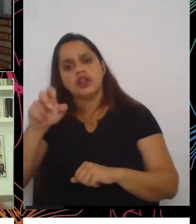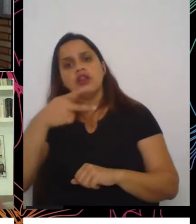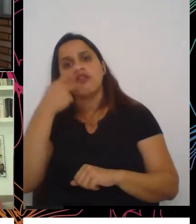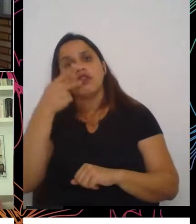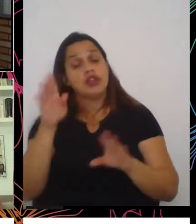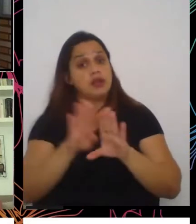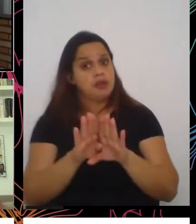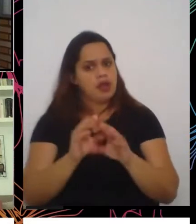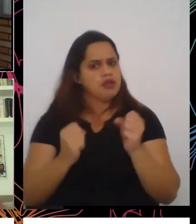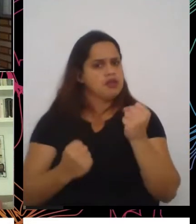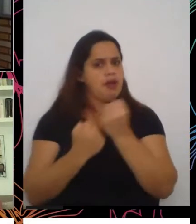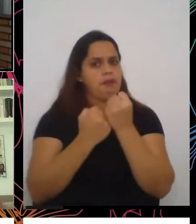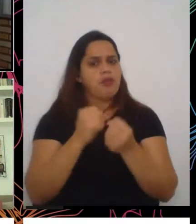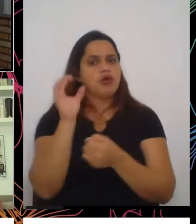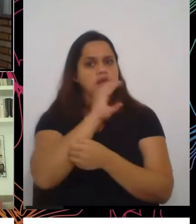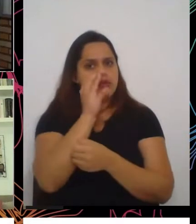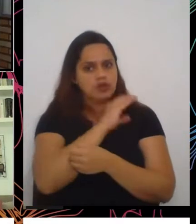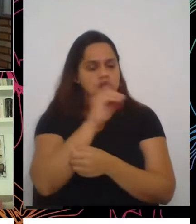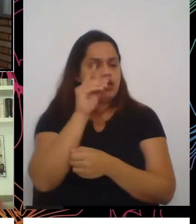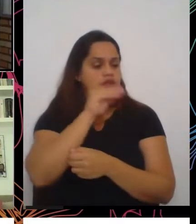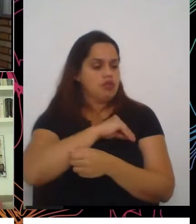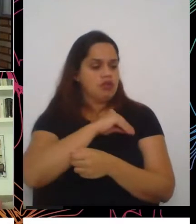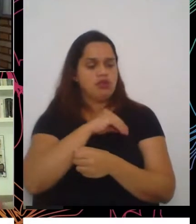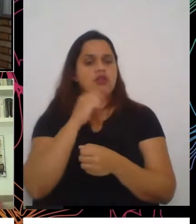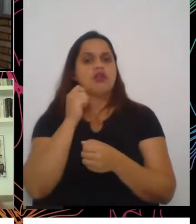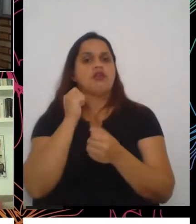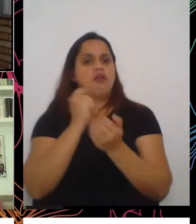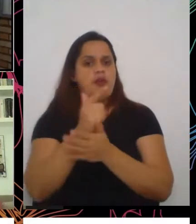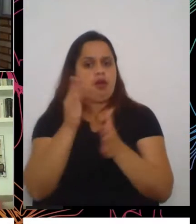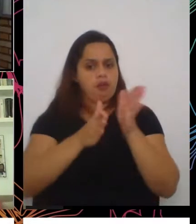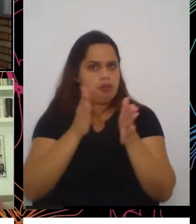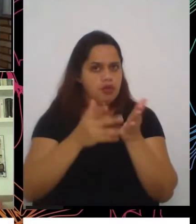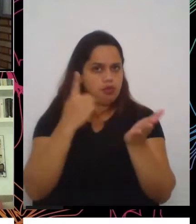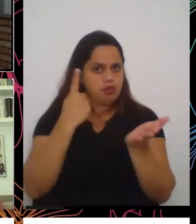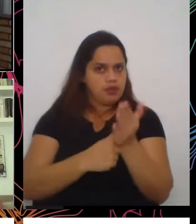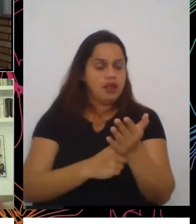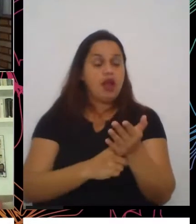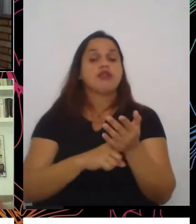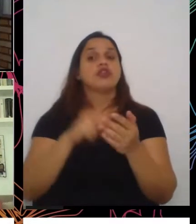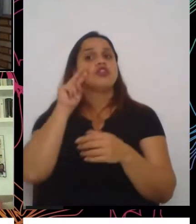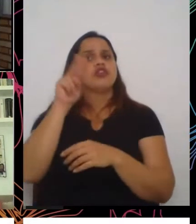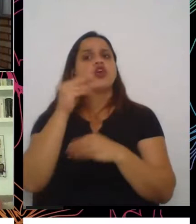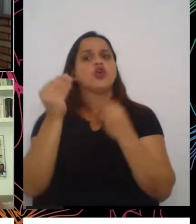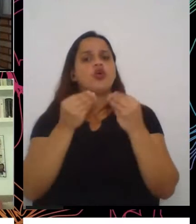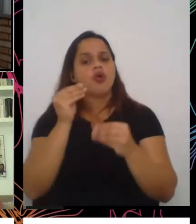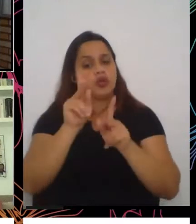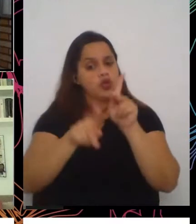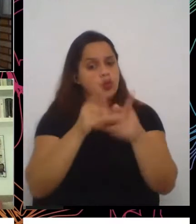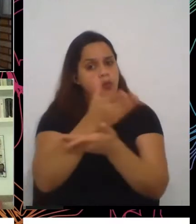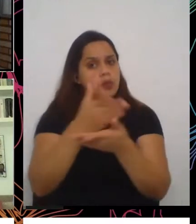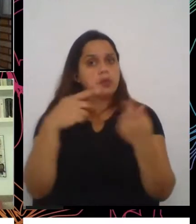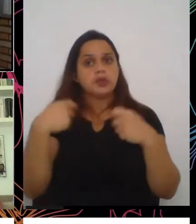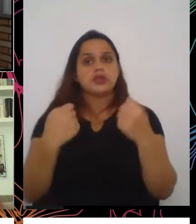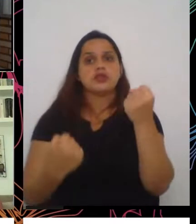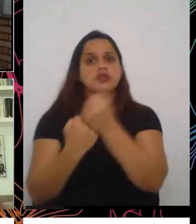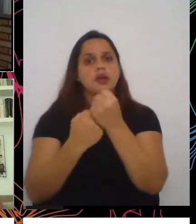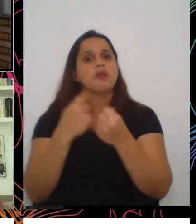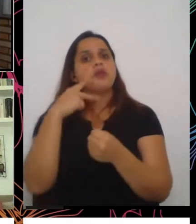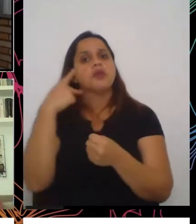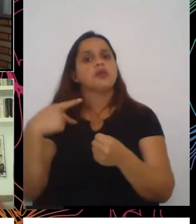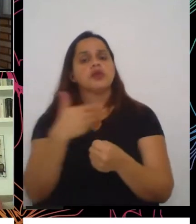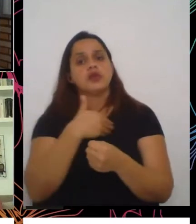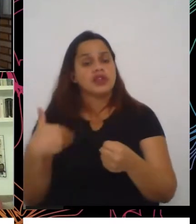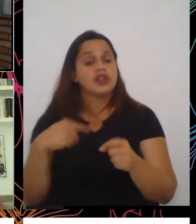o quanto a nossa população ela carece de apoio em políticas públicas, que viabilizem a subsistência.